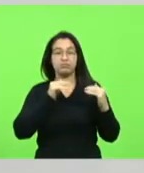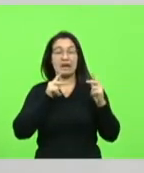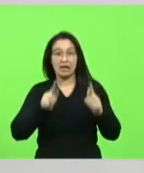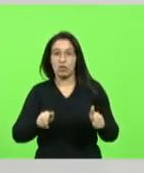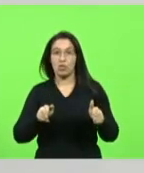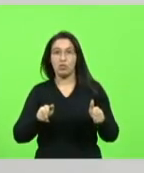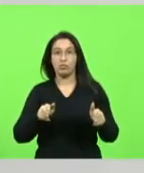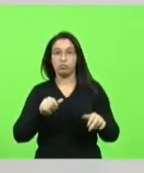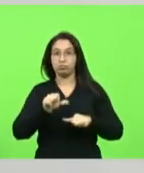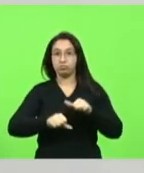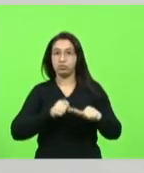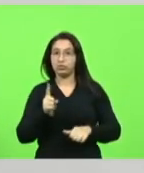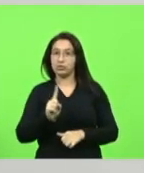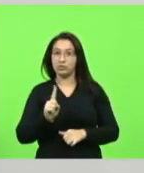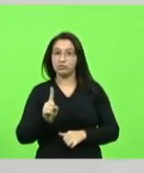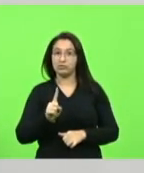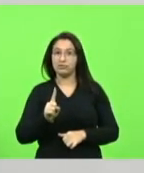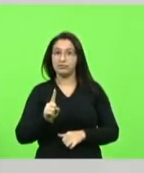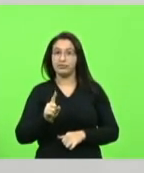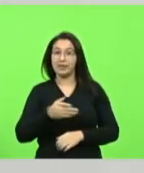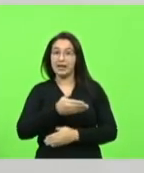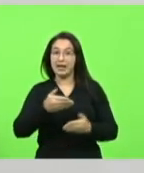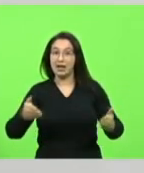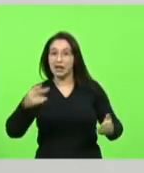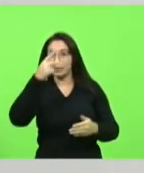que quem faz a diferença são as pessoas